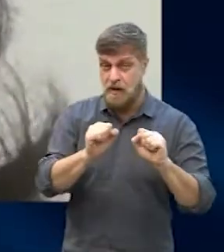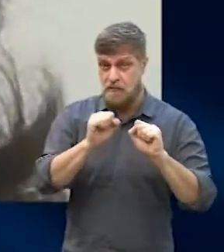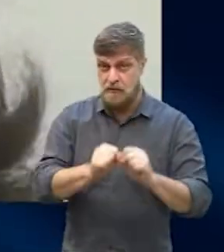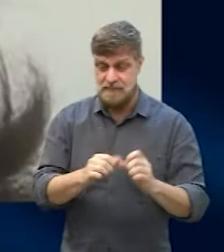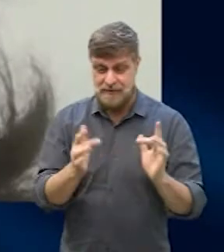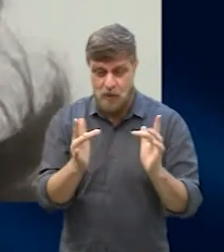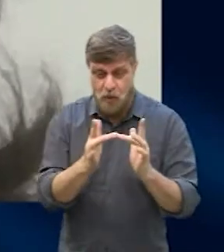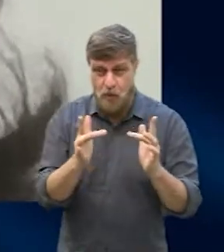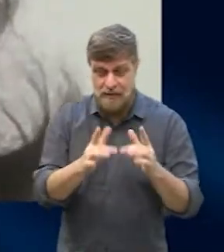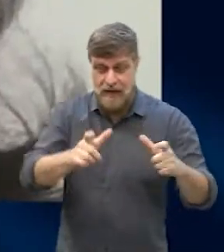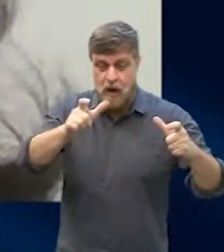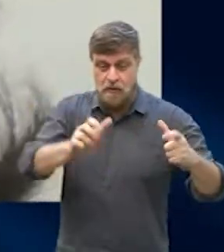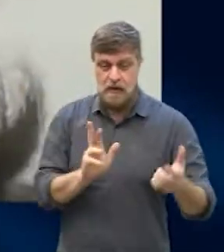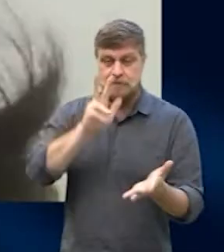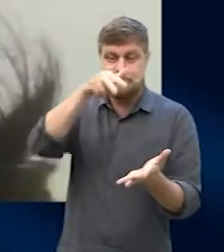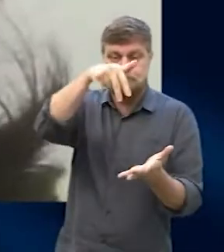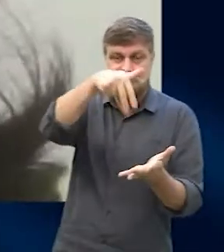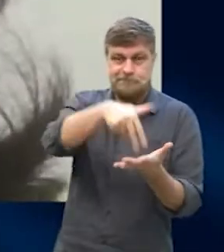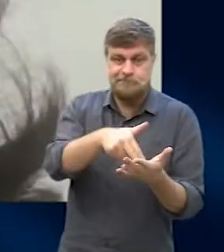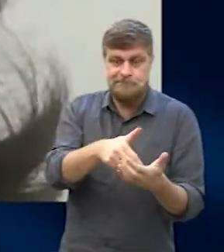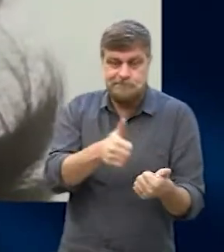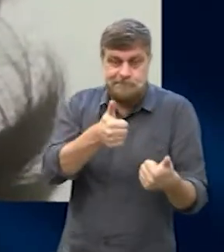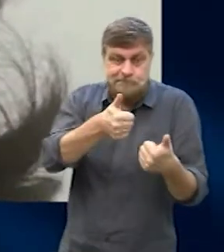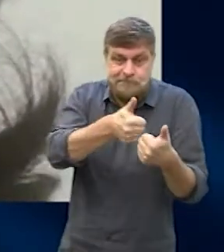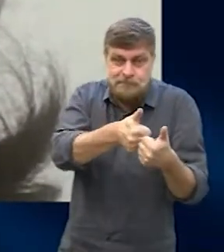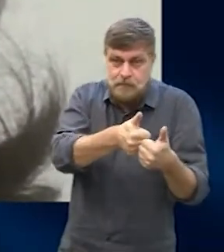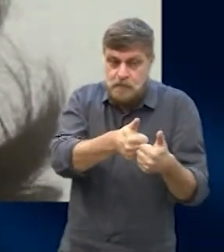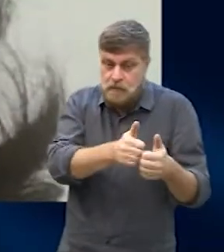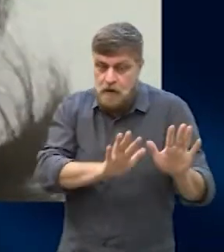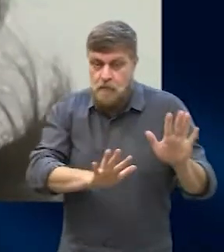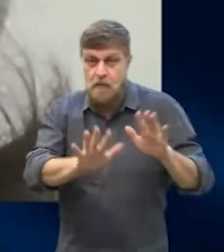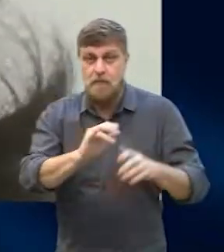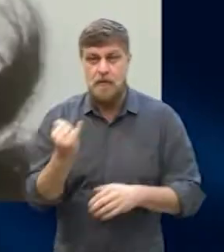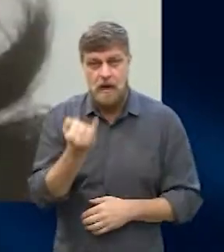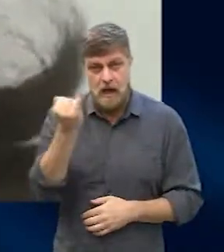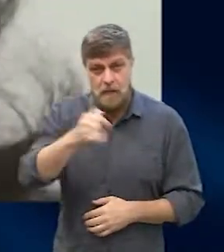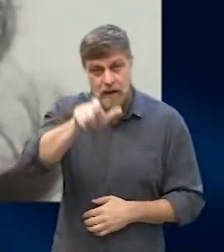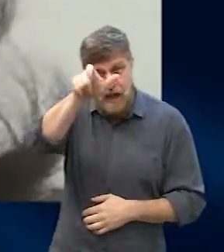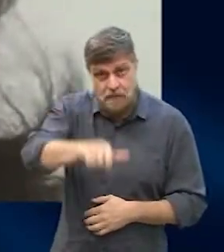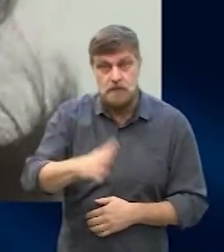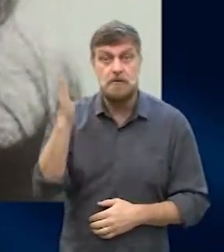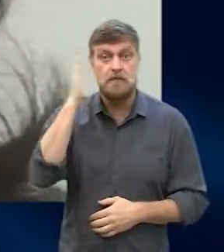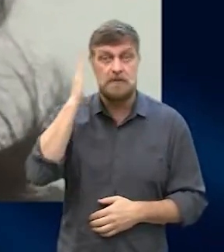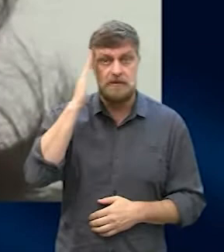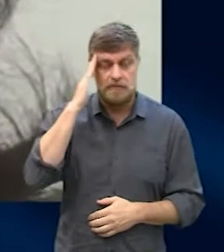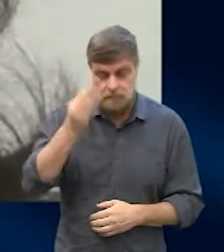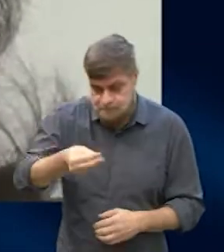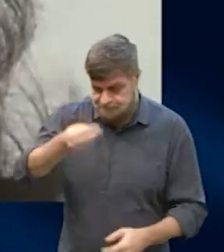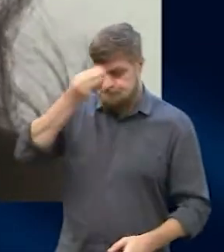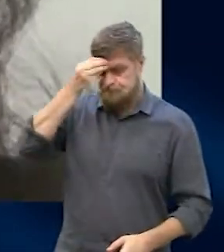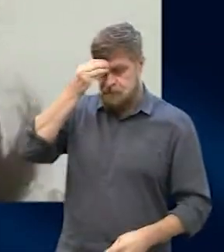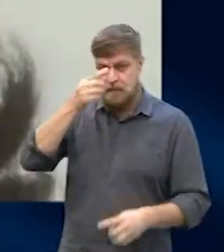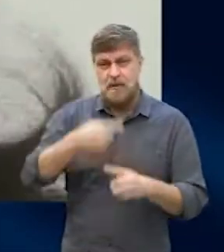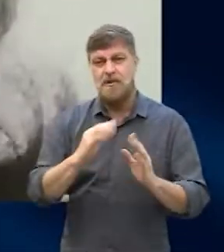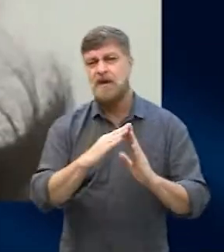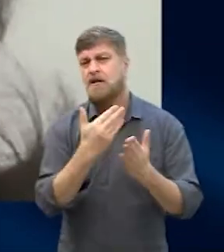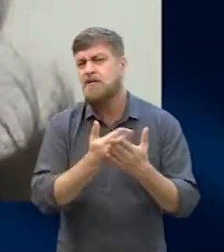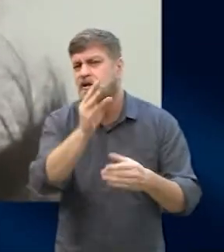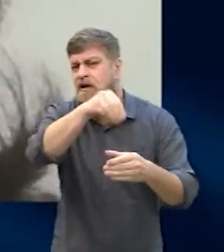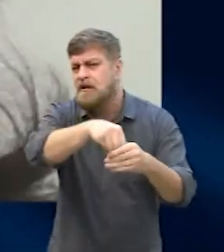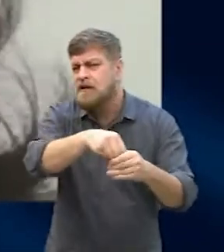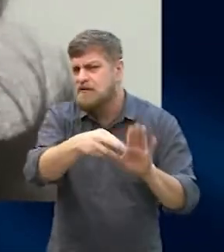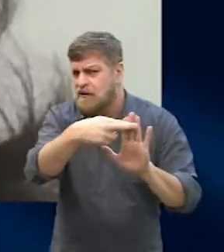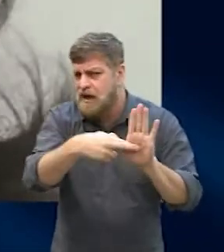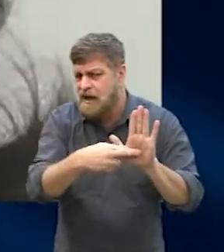forma estiveram no mesmo ambiente que a pessoa que testou positivo, é importante que essas pessoas sejam comunicadas, por que dentro das